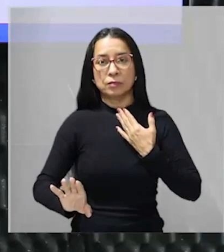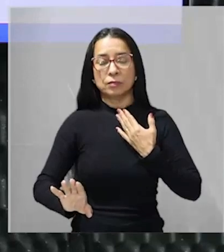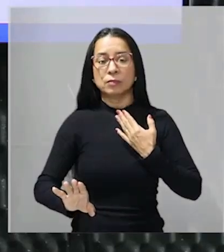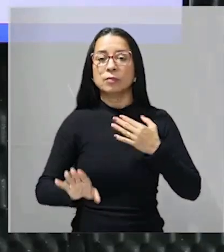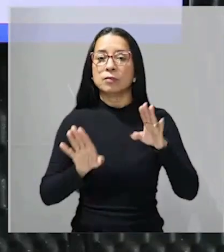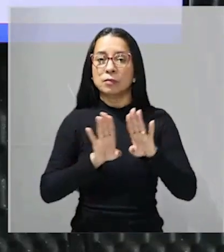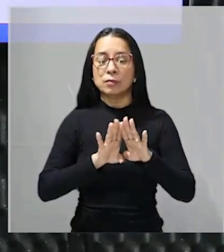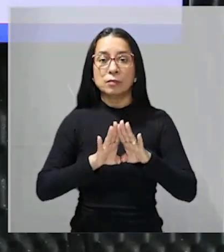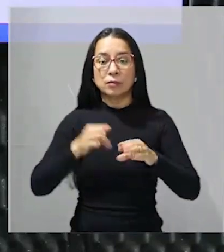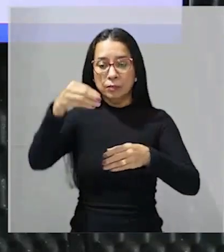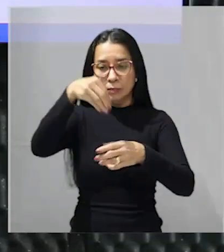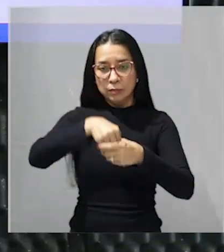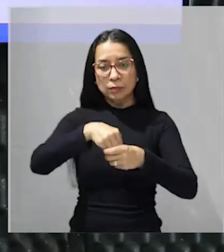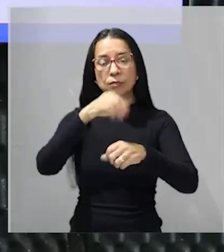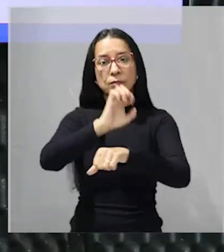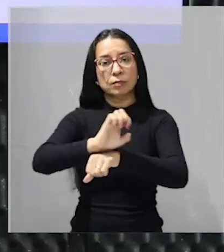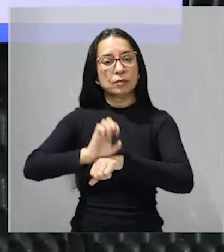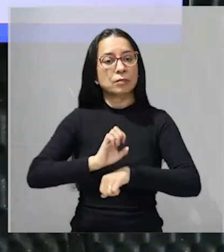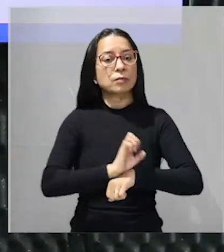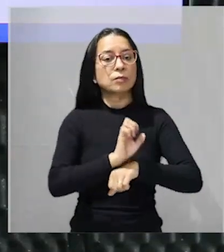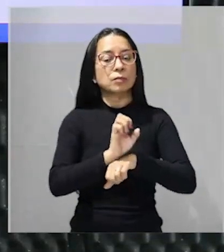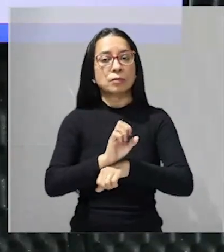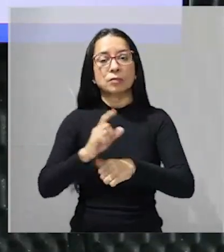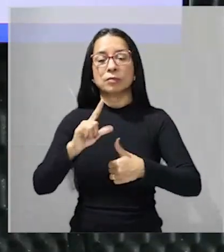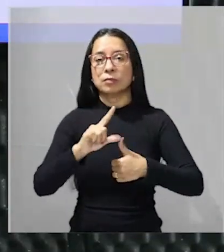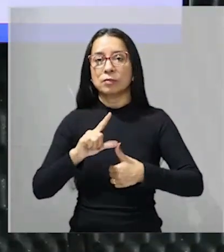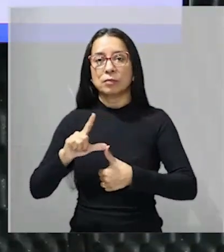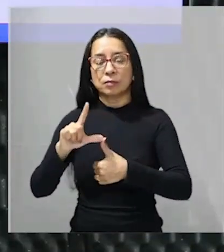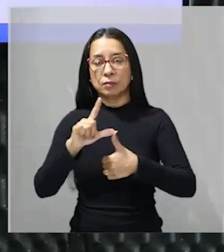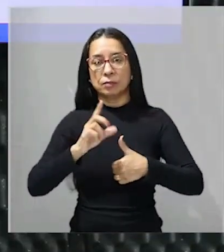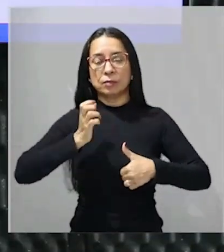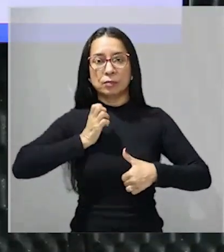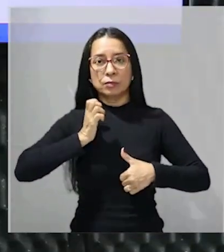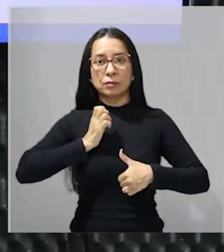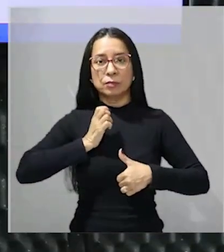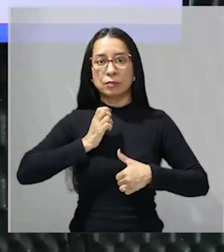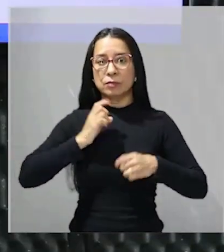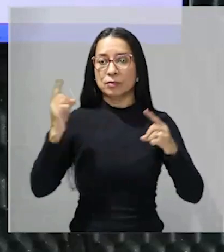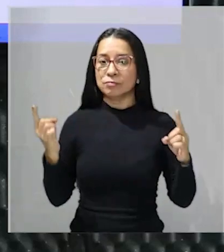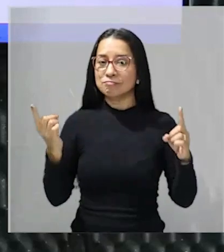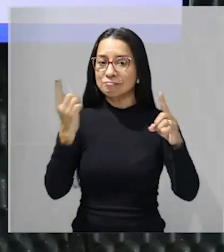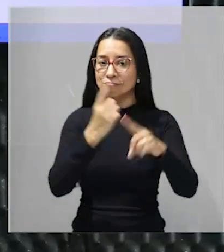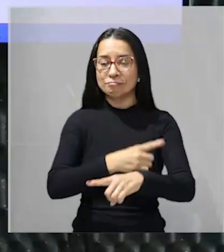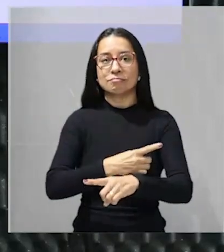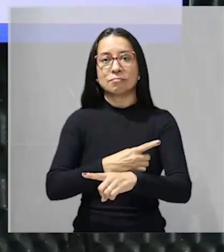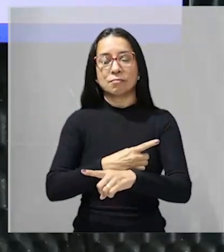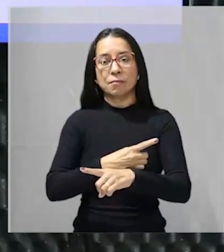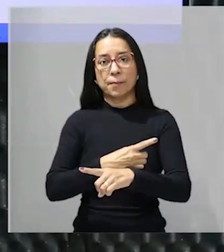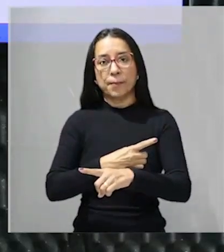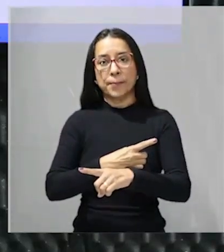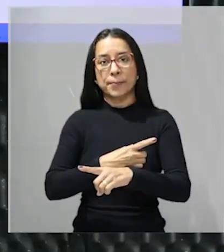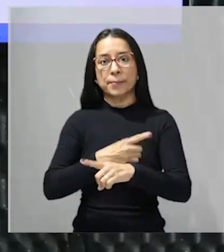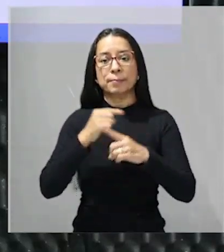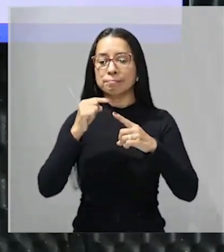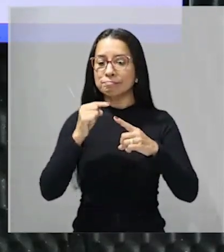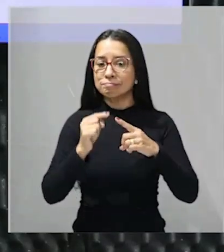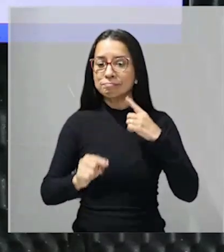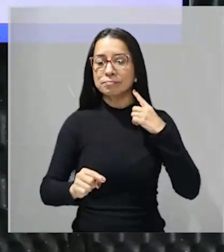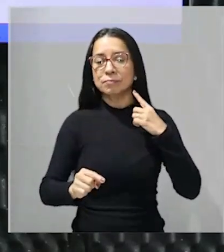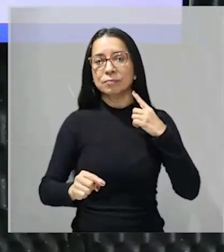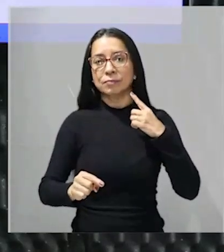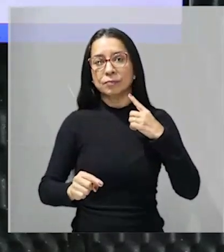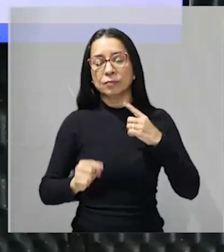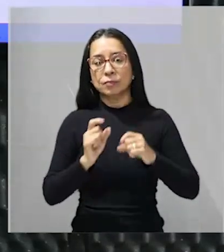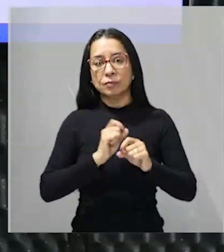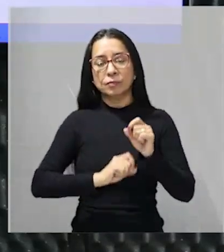falar que dentro desses estados latino-americanos as elites elas se rivalizam a rivalidade entre essas elites